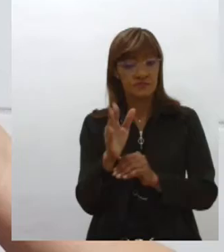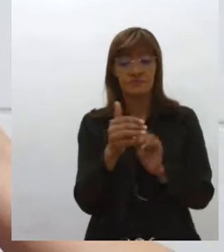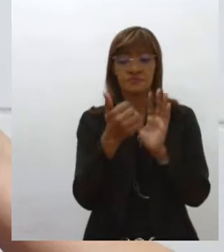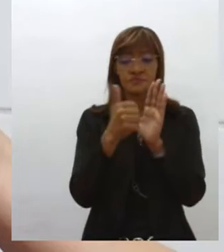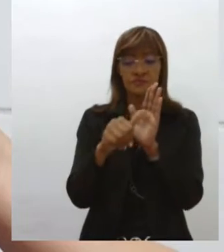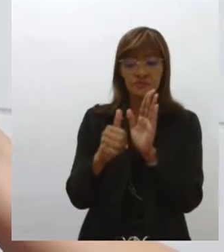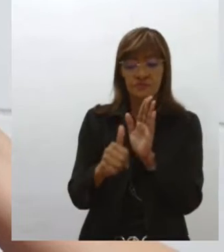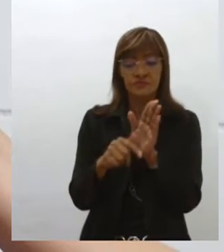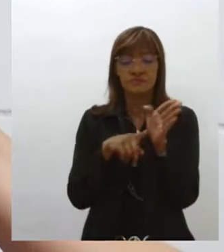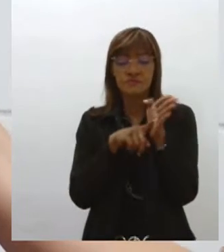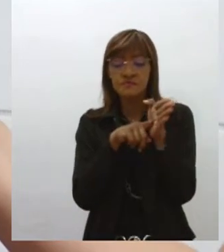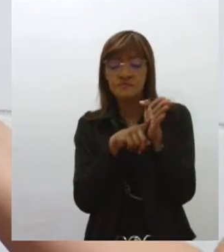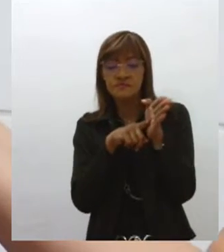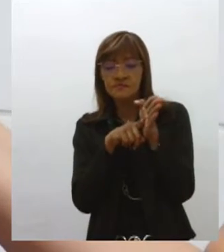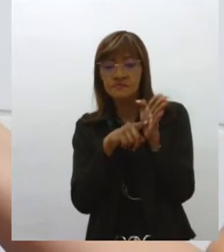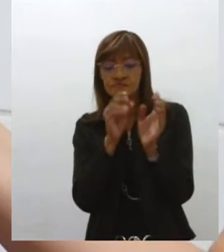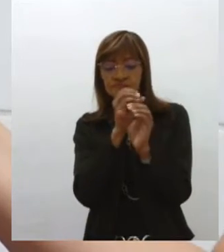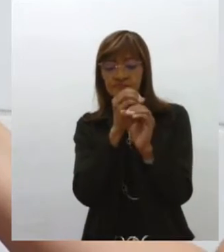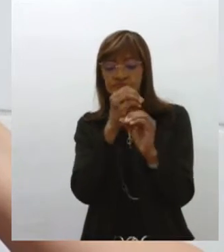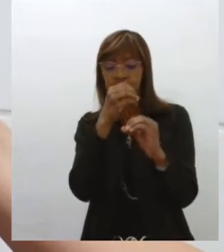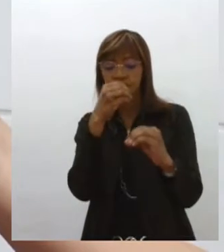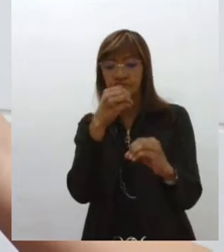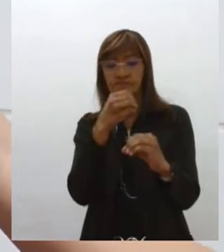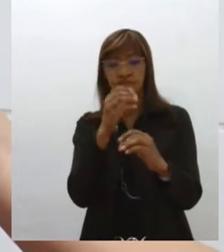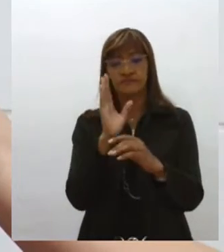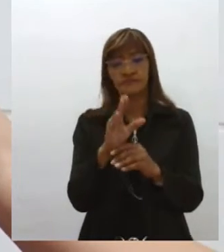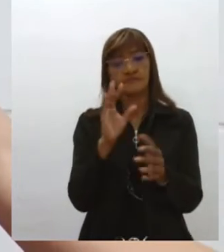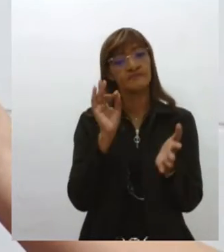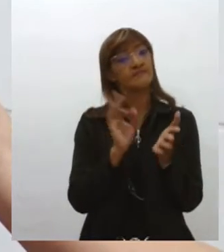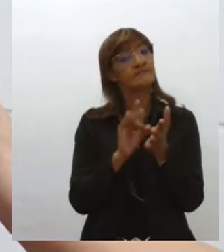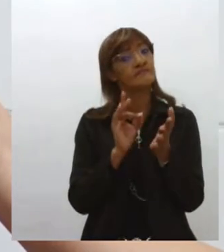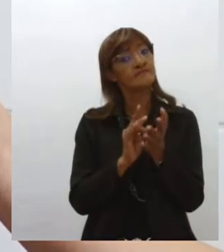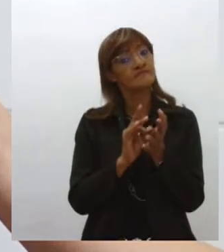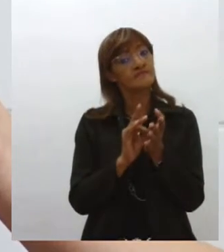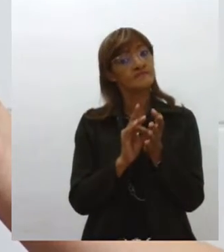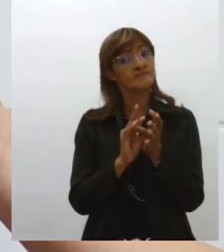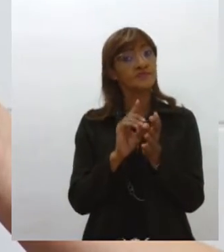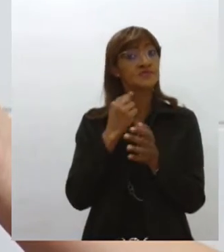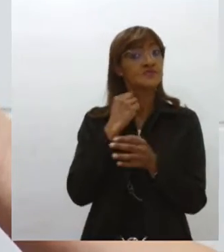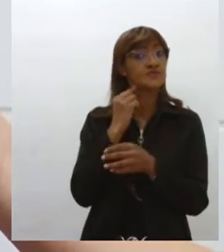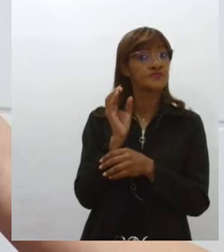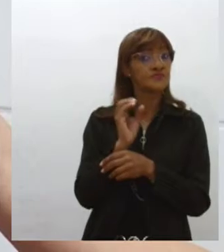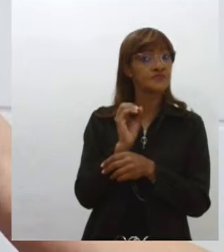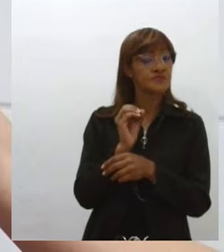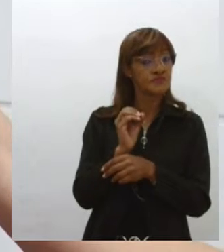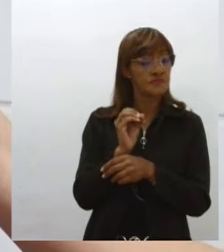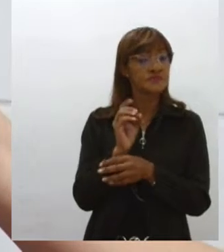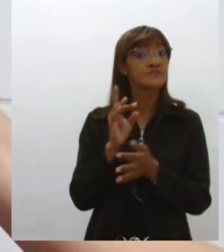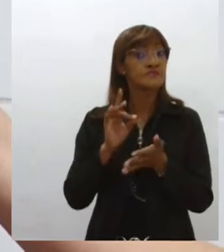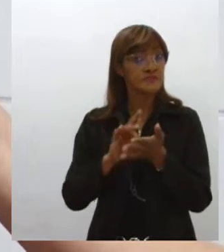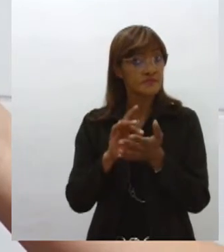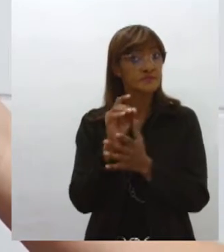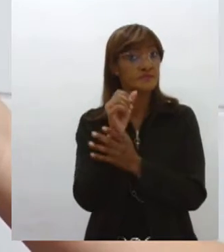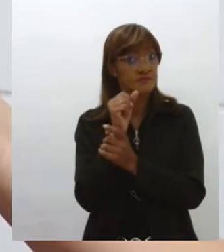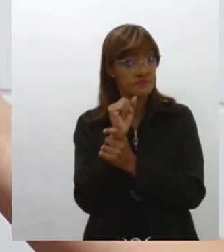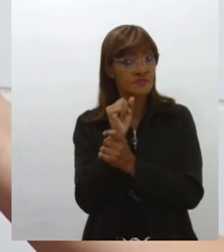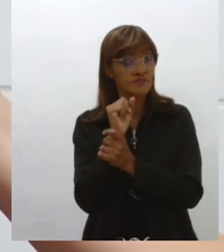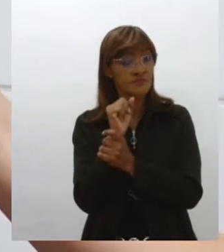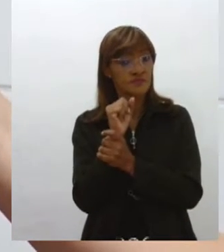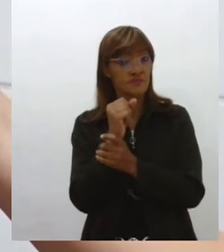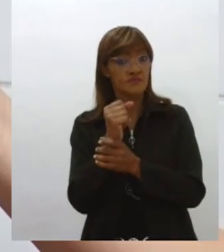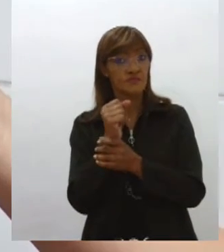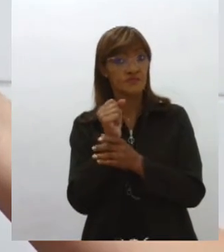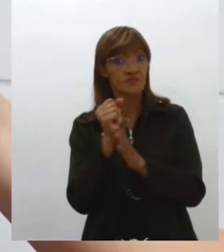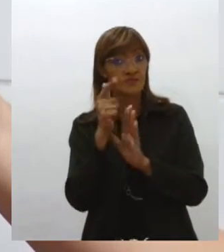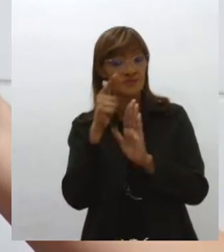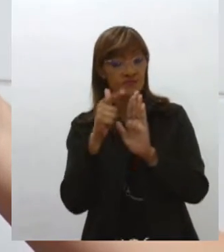leite. Então, a gente precisa saber se realmente não tem impureza, se realmente é um leite de segurança. E a gente fala de segurança,